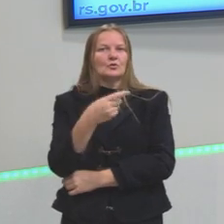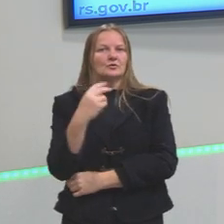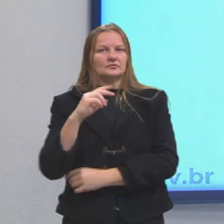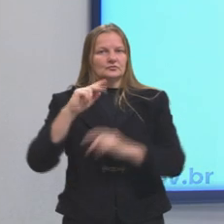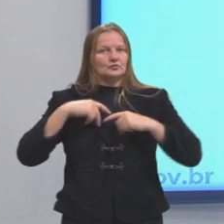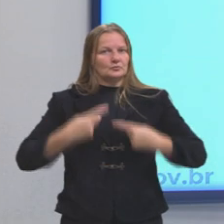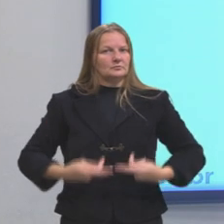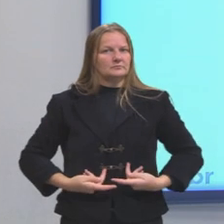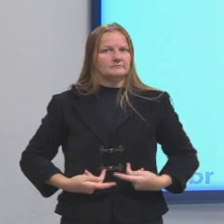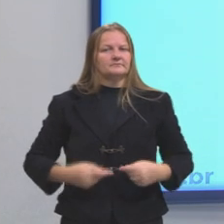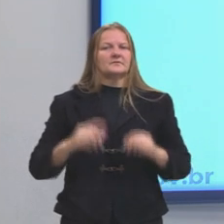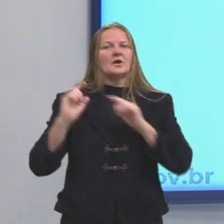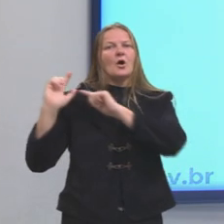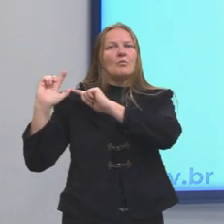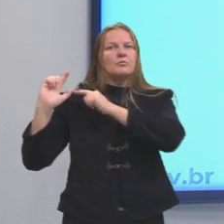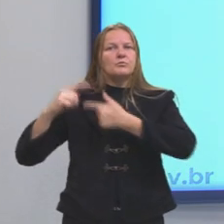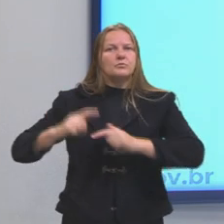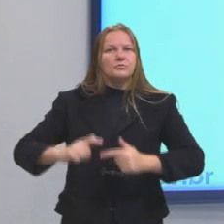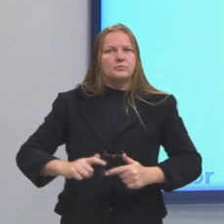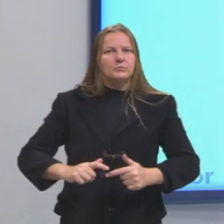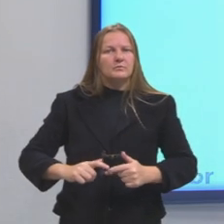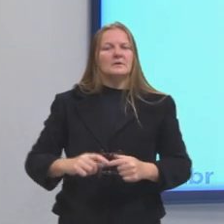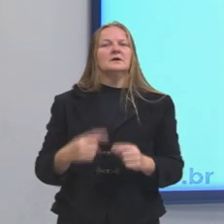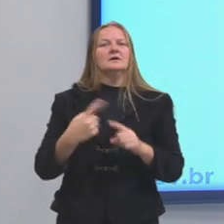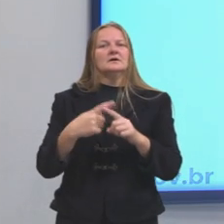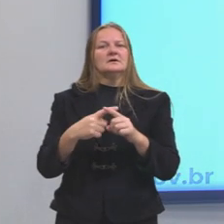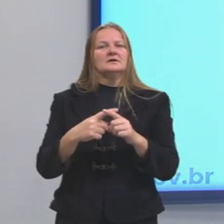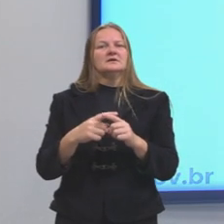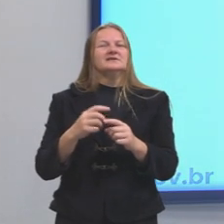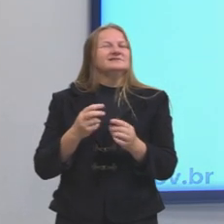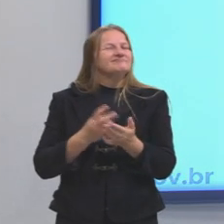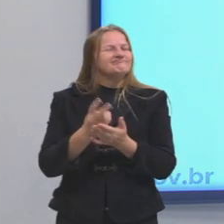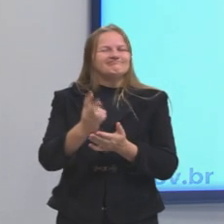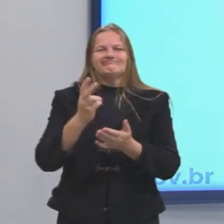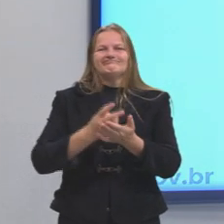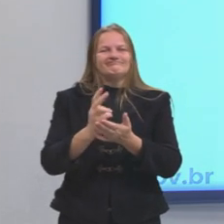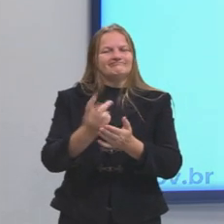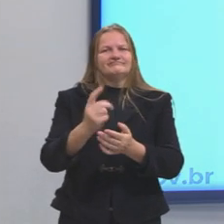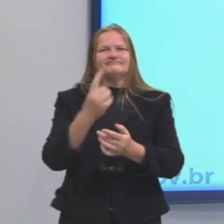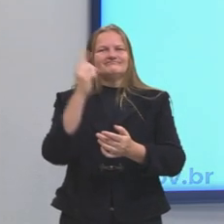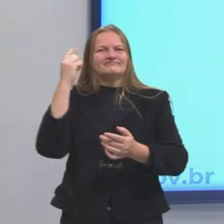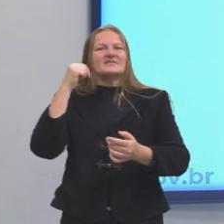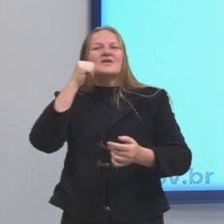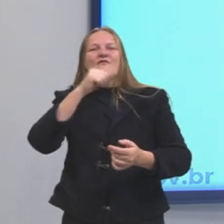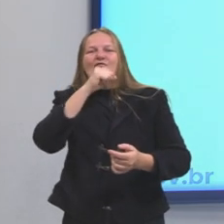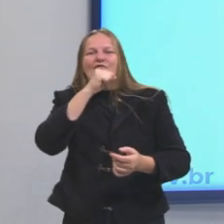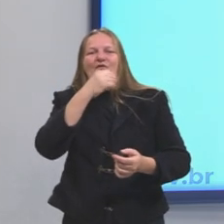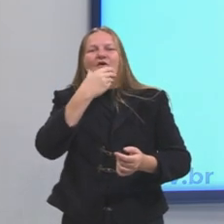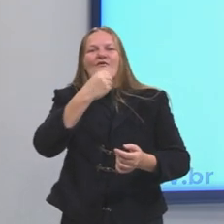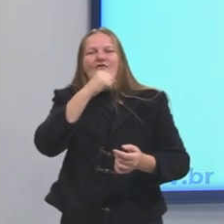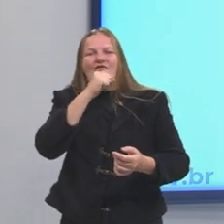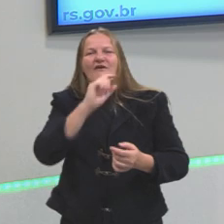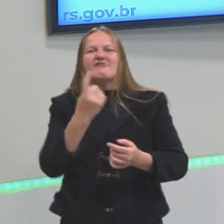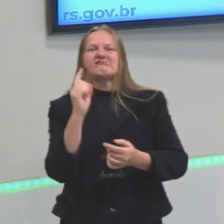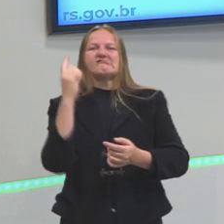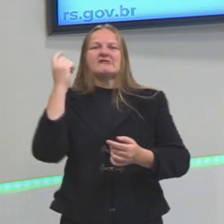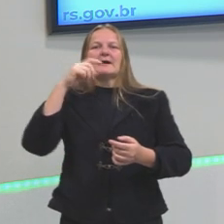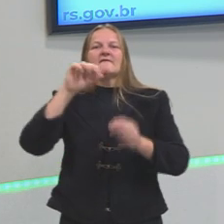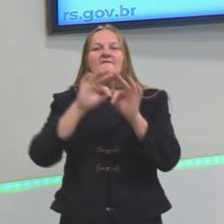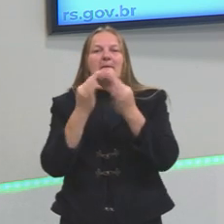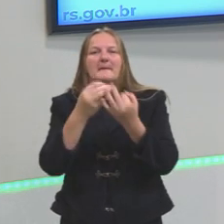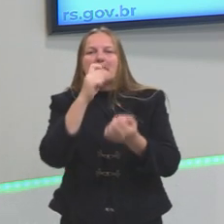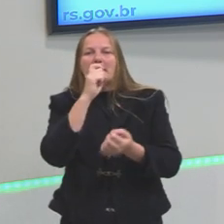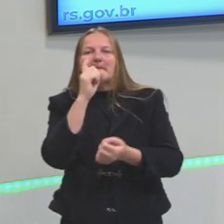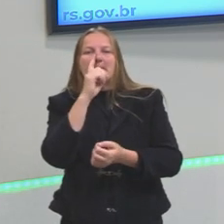muito de forma tradicional, como sempre vem acontecendo, como nossos avós fizeram, como nossos pais fizeram.